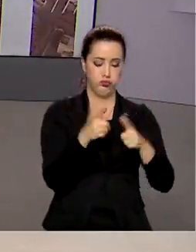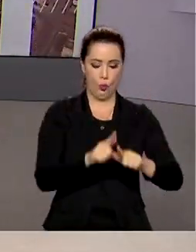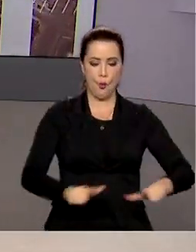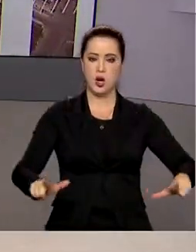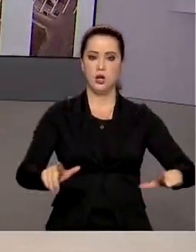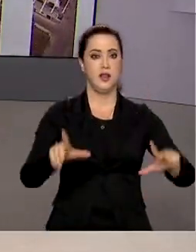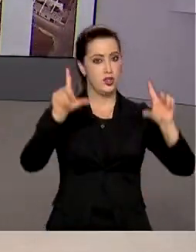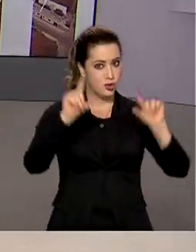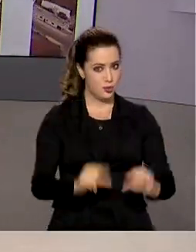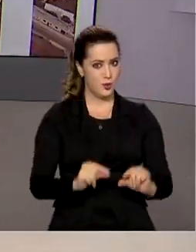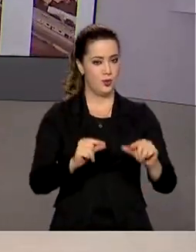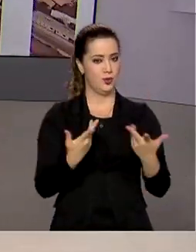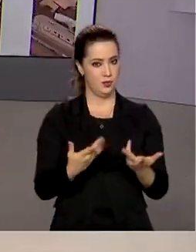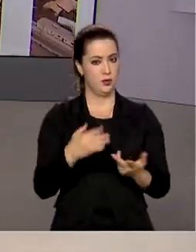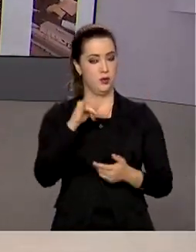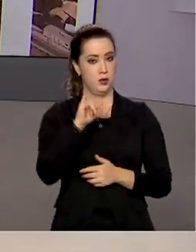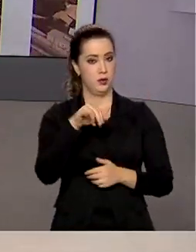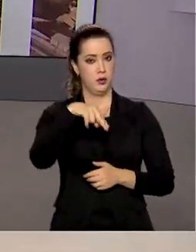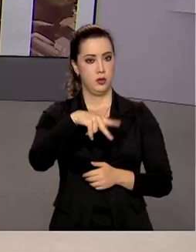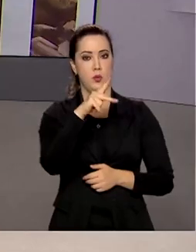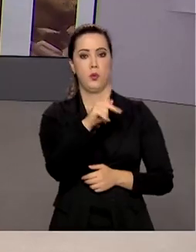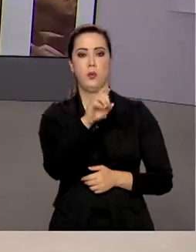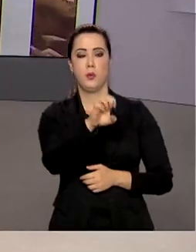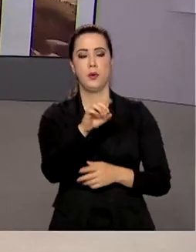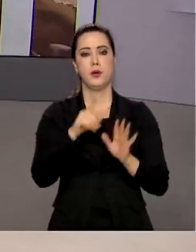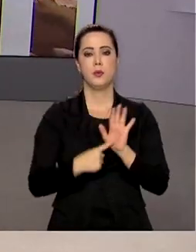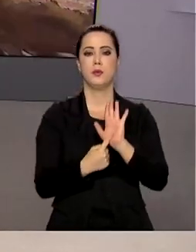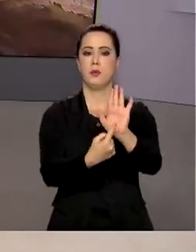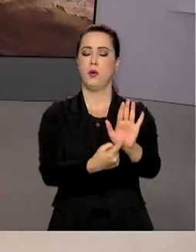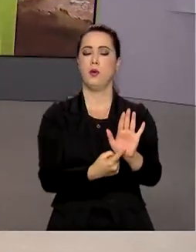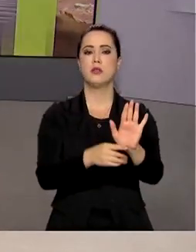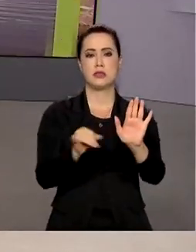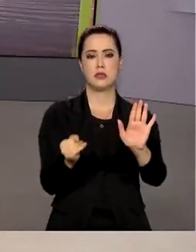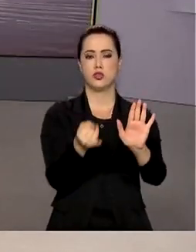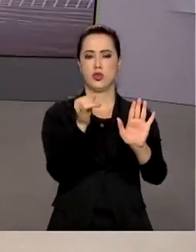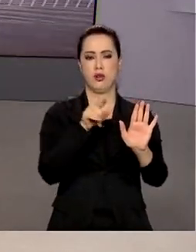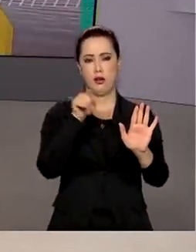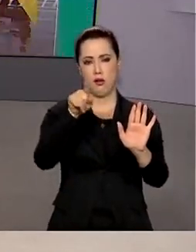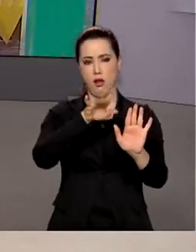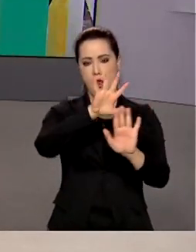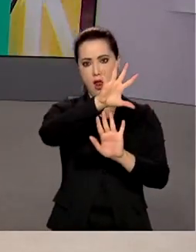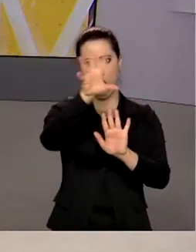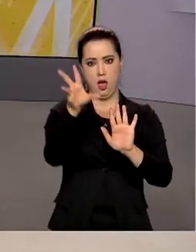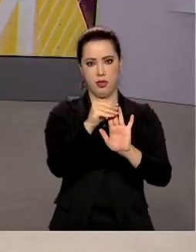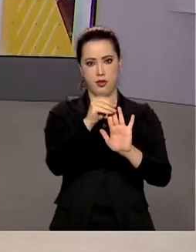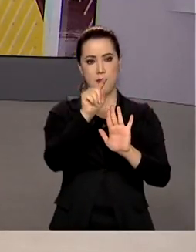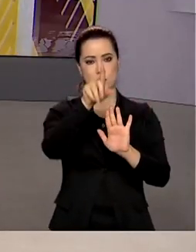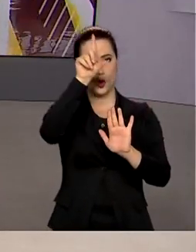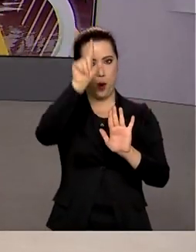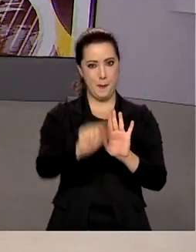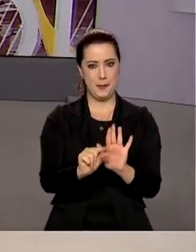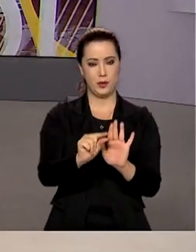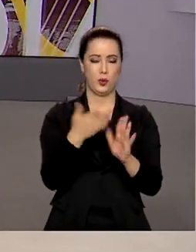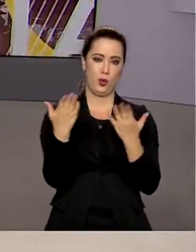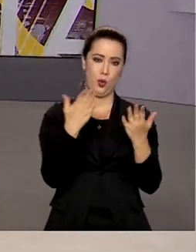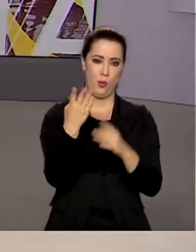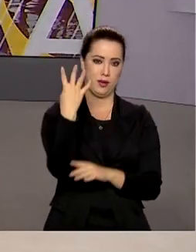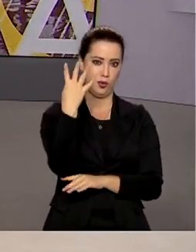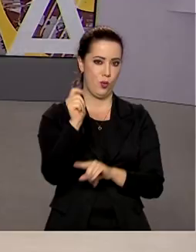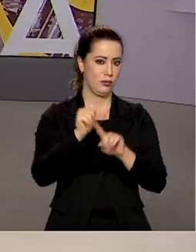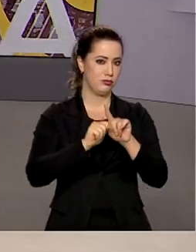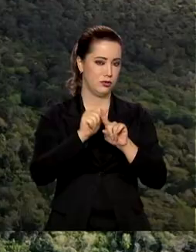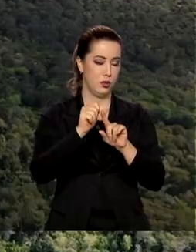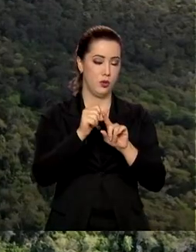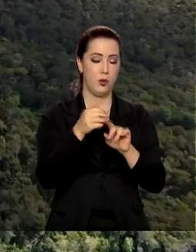Pesquisas Espaciais, o INPE, mostram que o desmatamento em janeiro na Amazônia foi o menor para o mês nos últimos quatro anos.